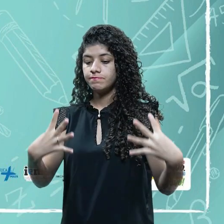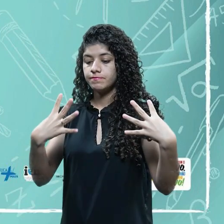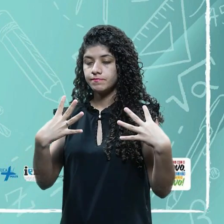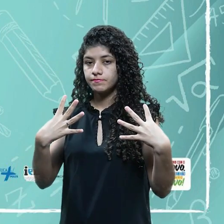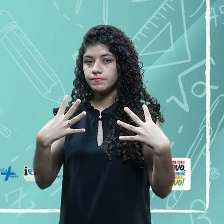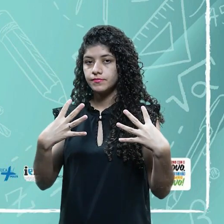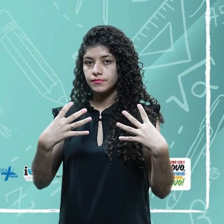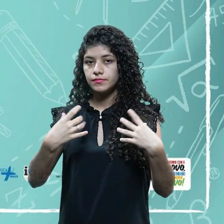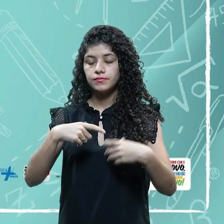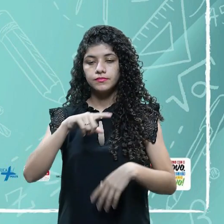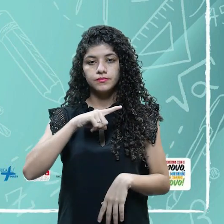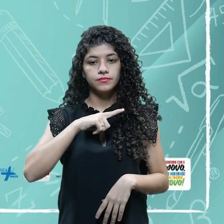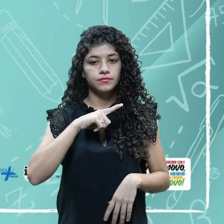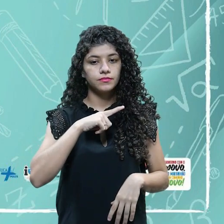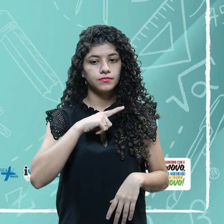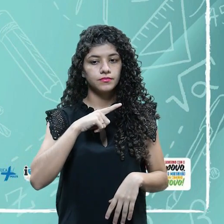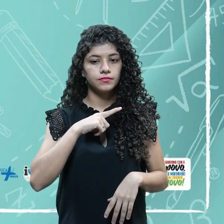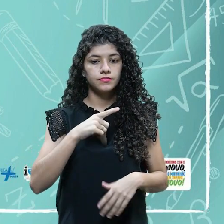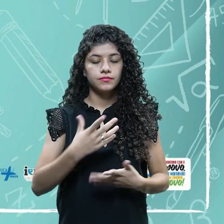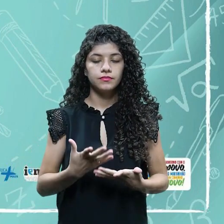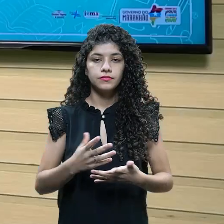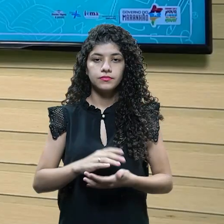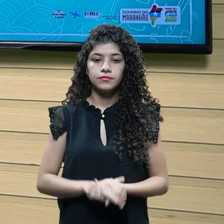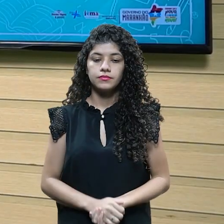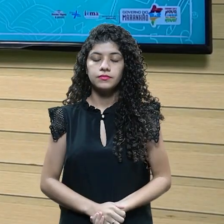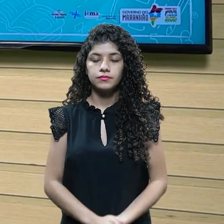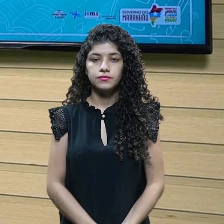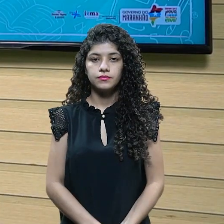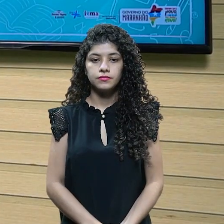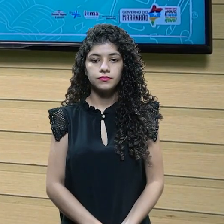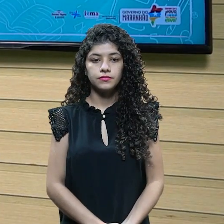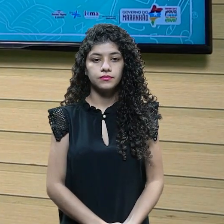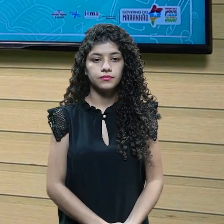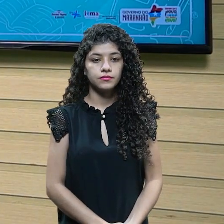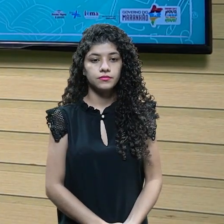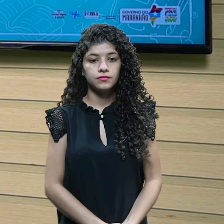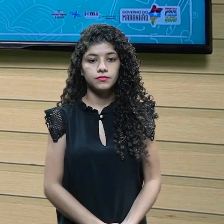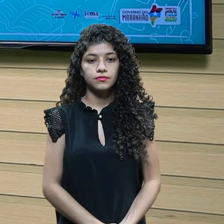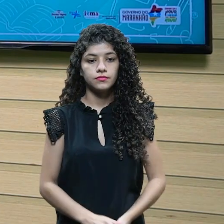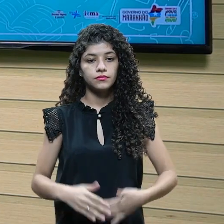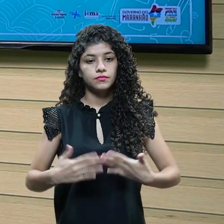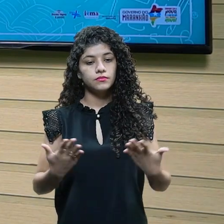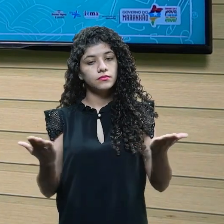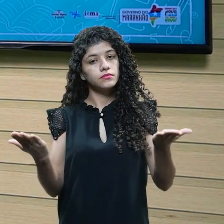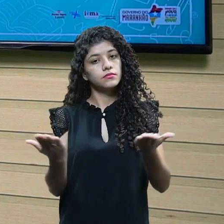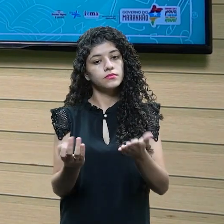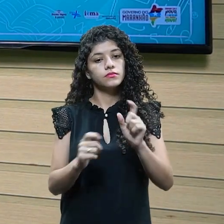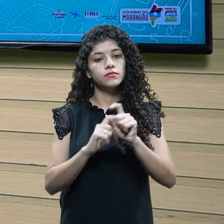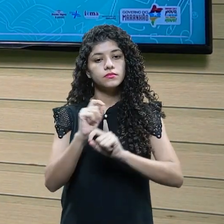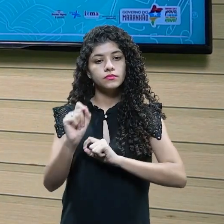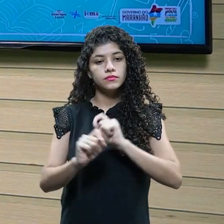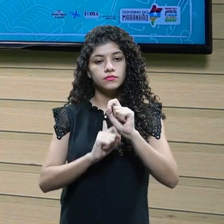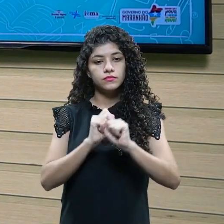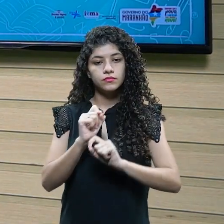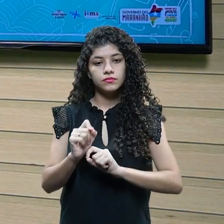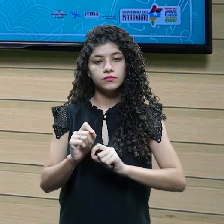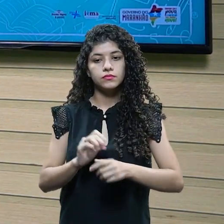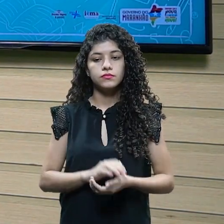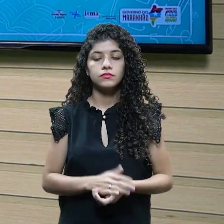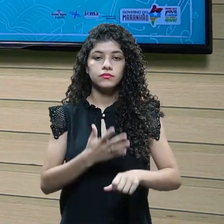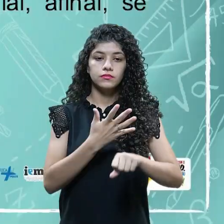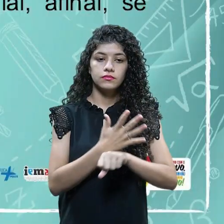norma, uma ordem de precedência. Então, vamos lá aplicar, né, a prática do cerimonial e